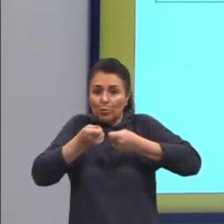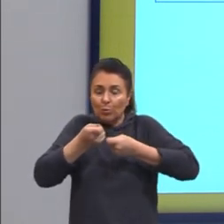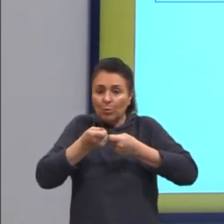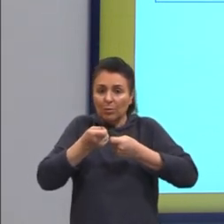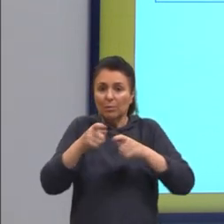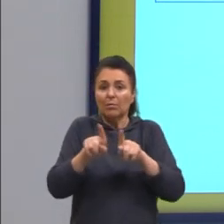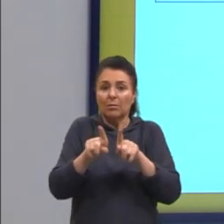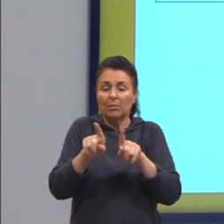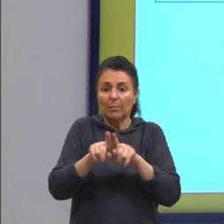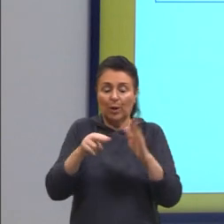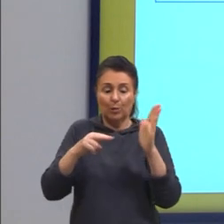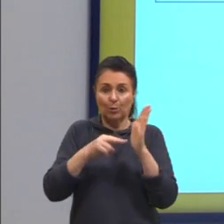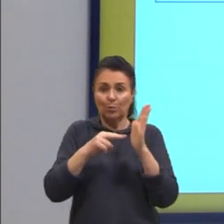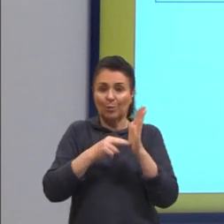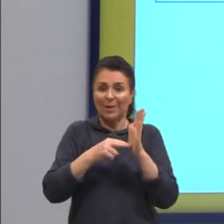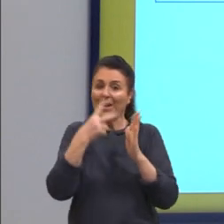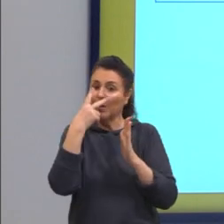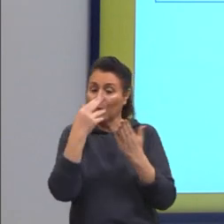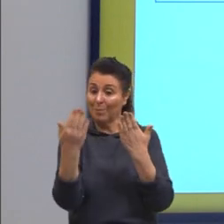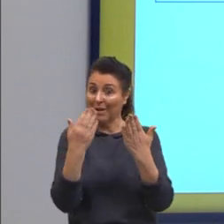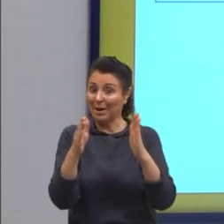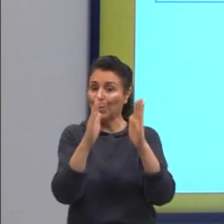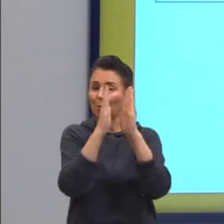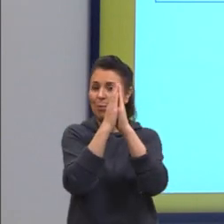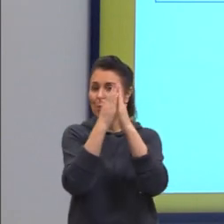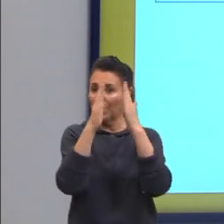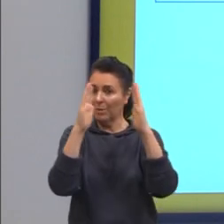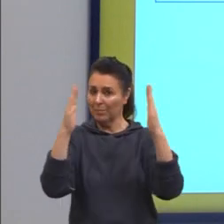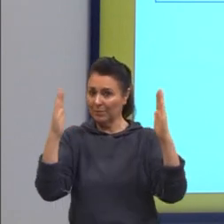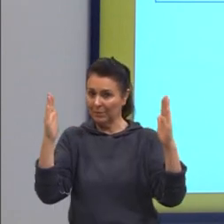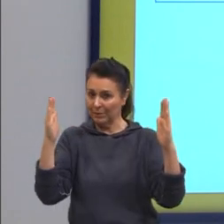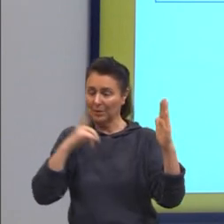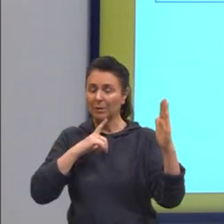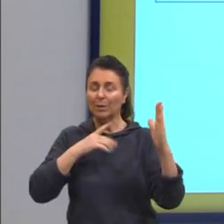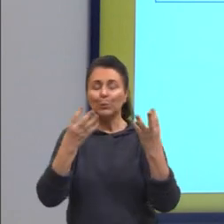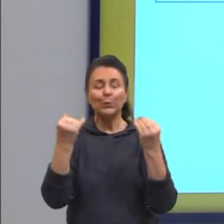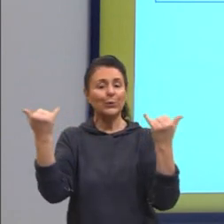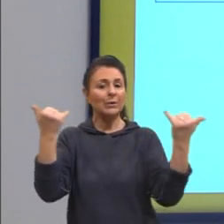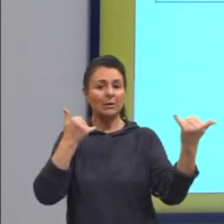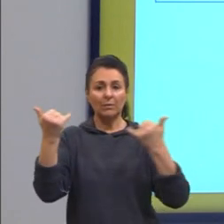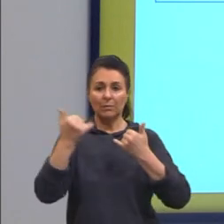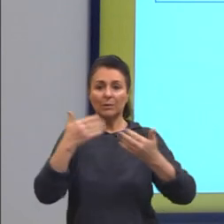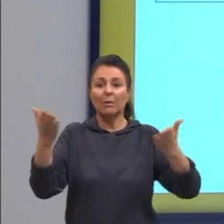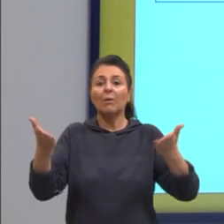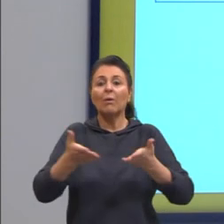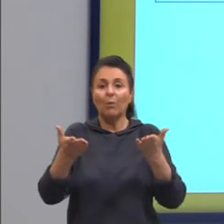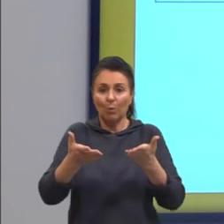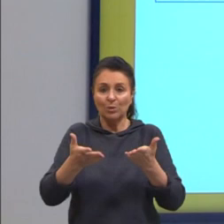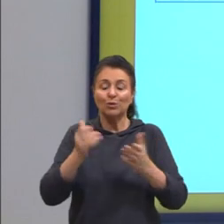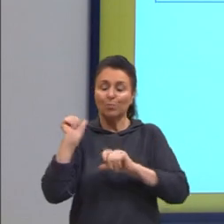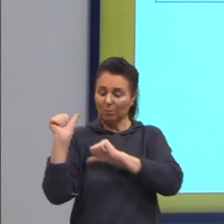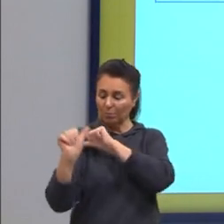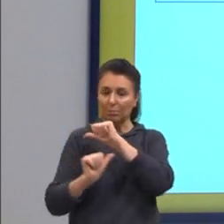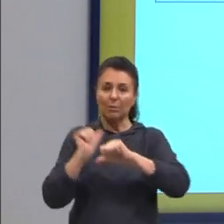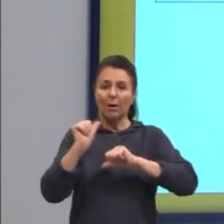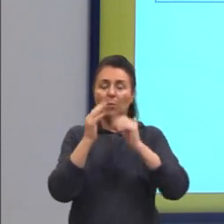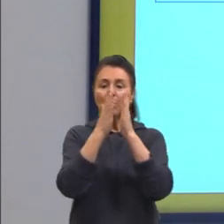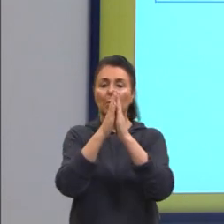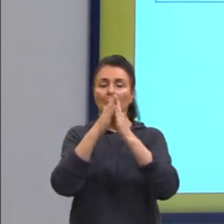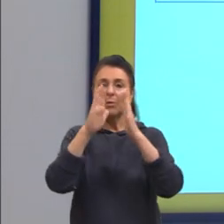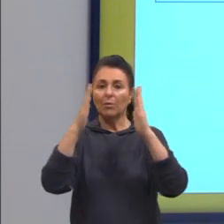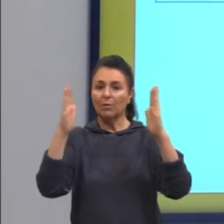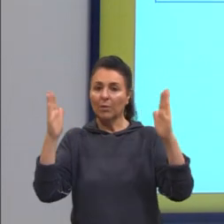núcleo, seria a biblioteca que tem as informações, todas as informações. Hoje em dia, a pode trocar até a biblioteca,